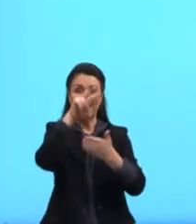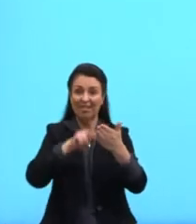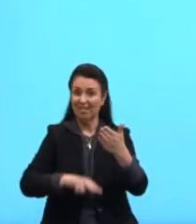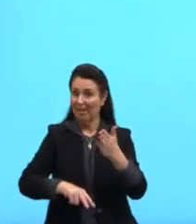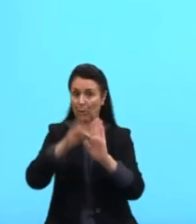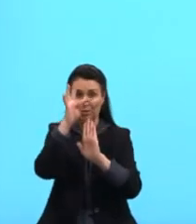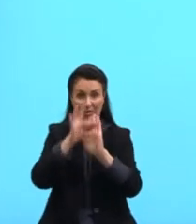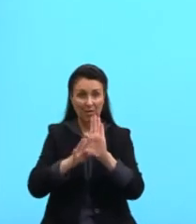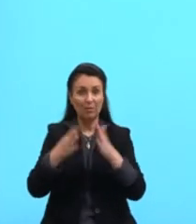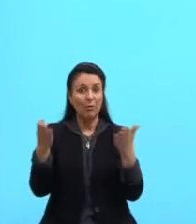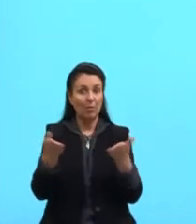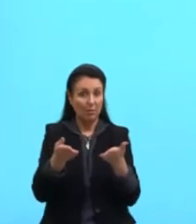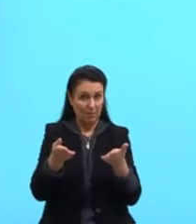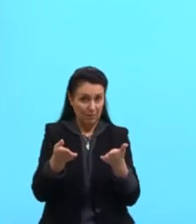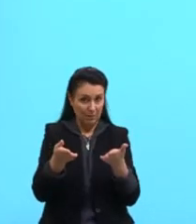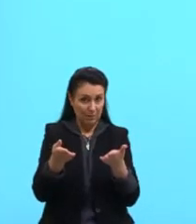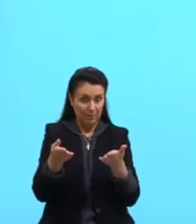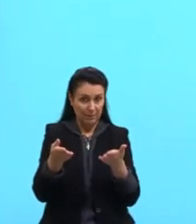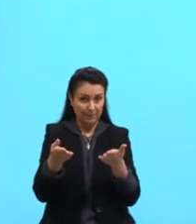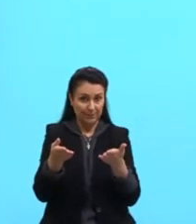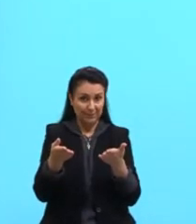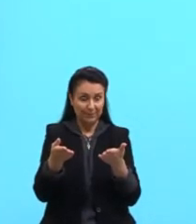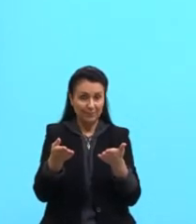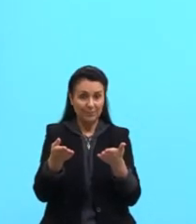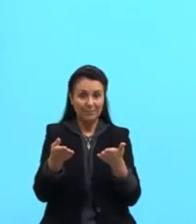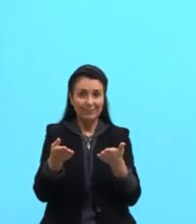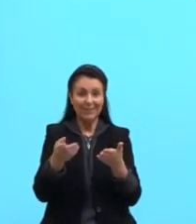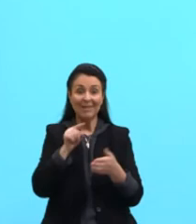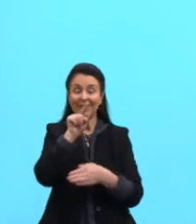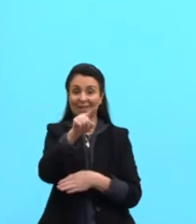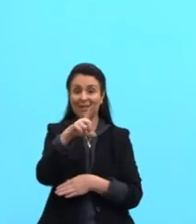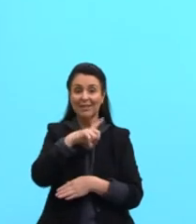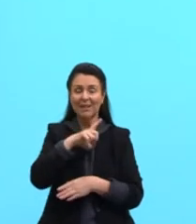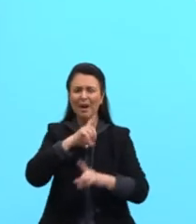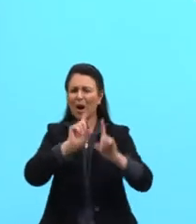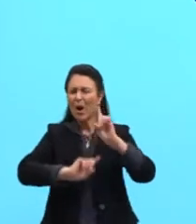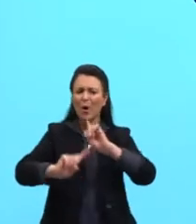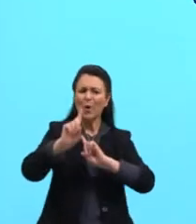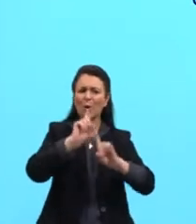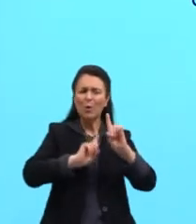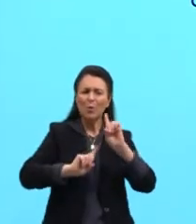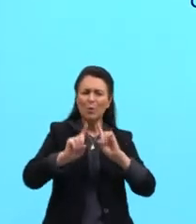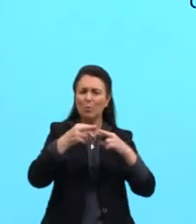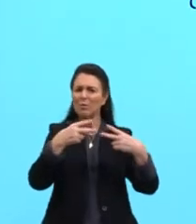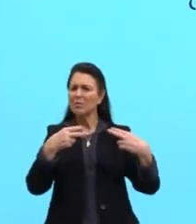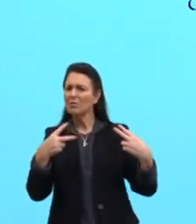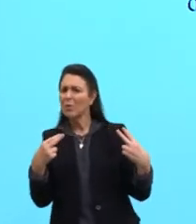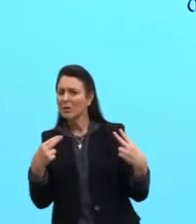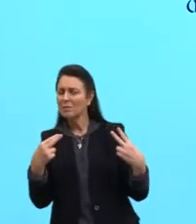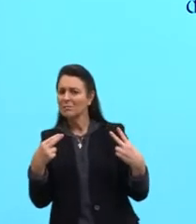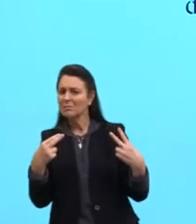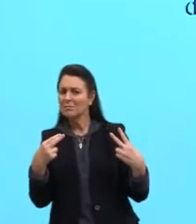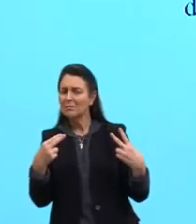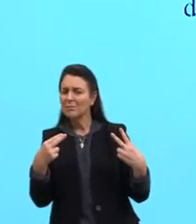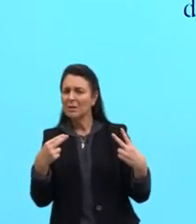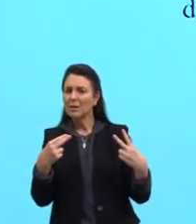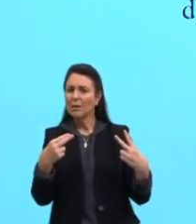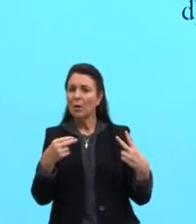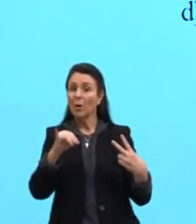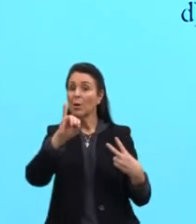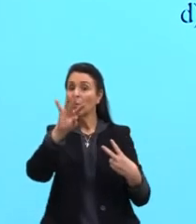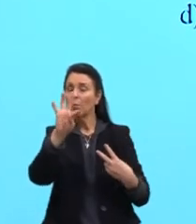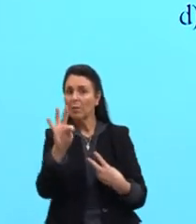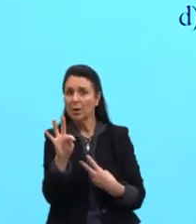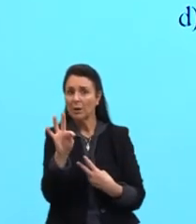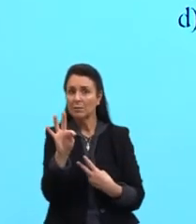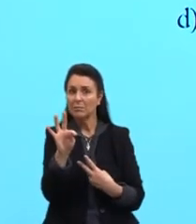vocês. E aí, então, nós temos algumas questões que se referem. Então, it se refere